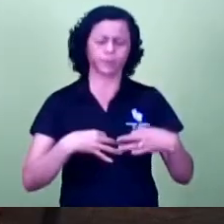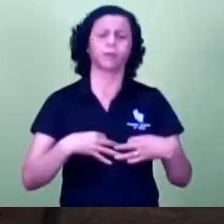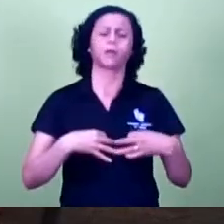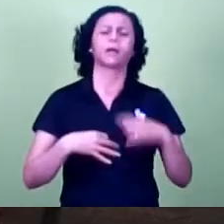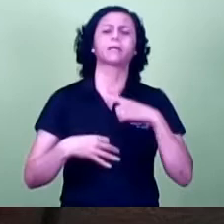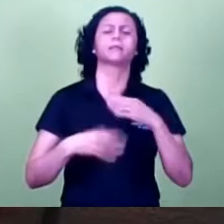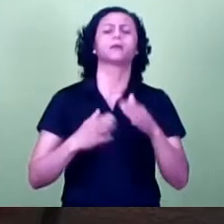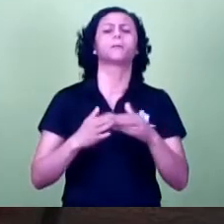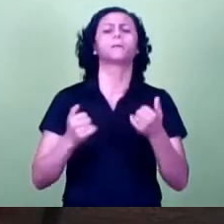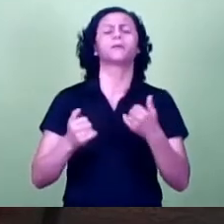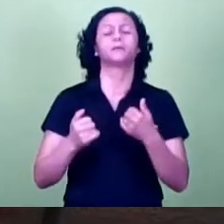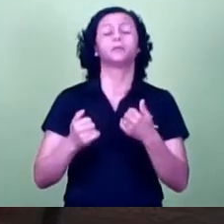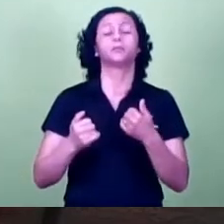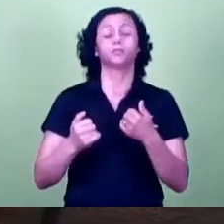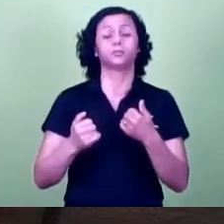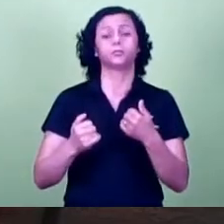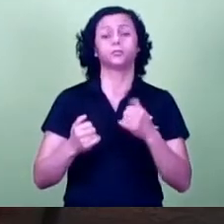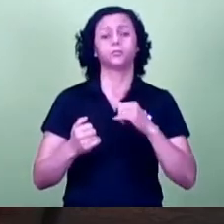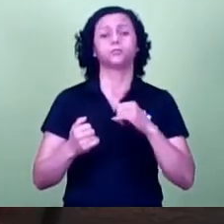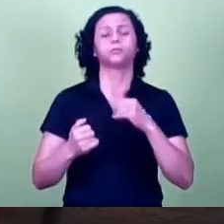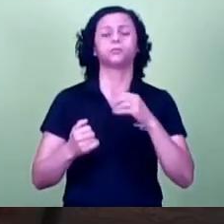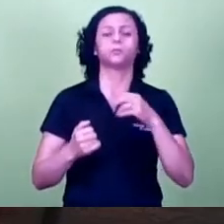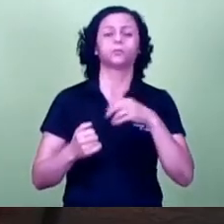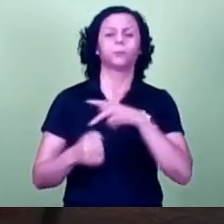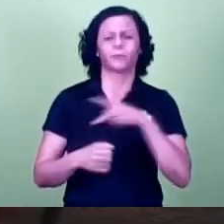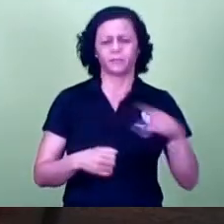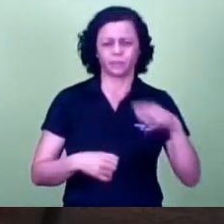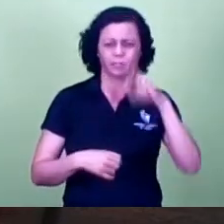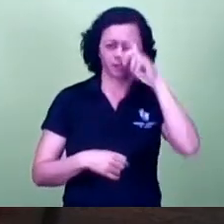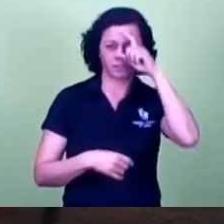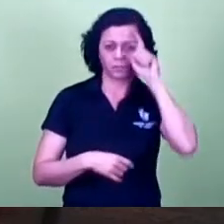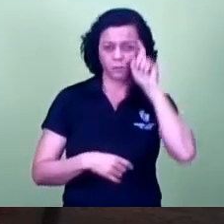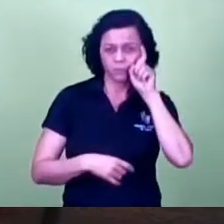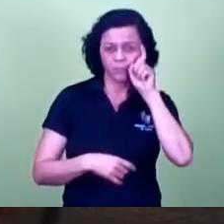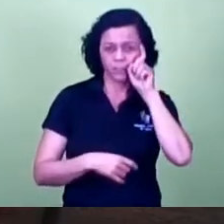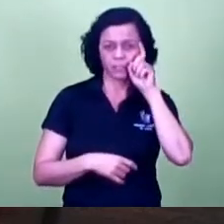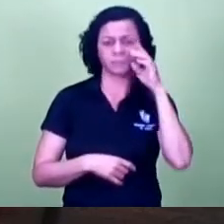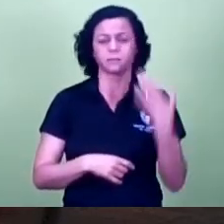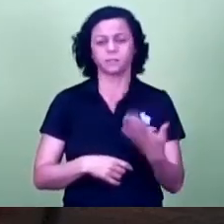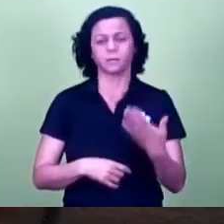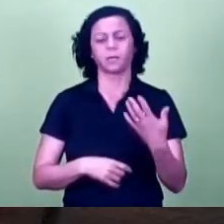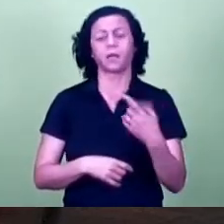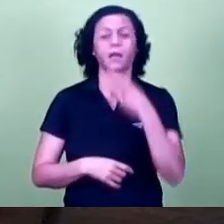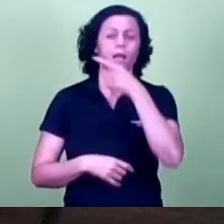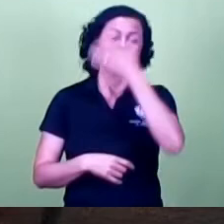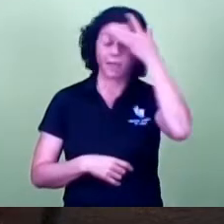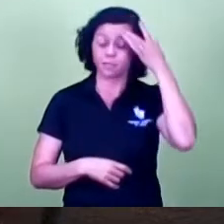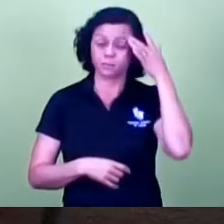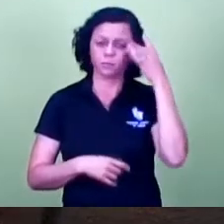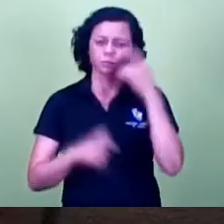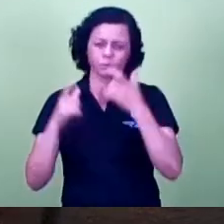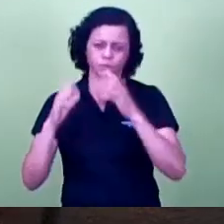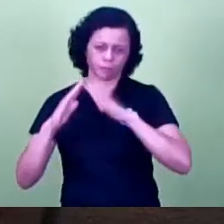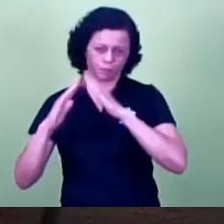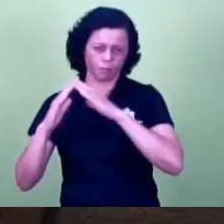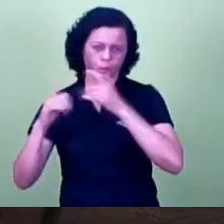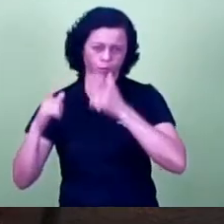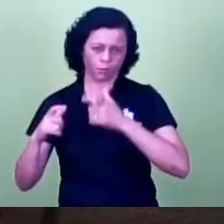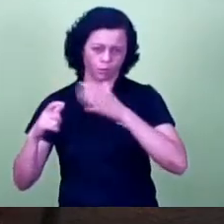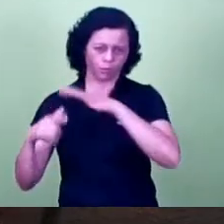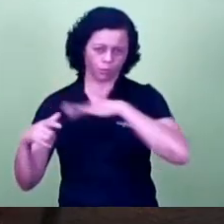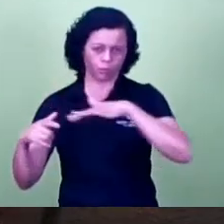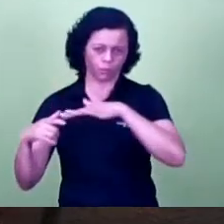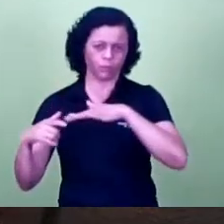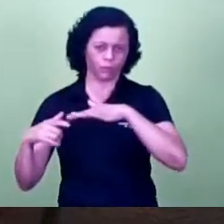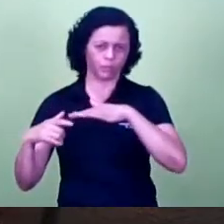pedido, viu, presidente Juraci? Sei que o senhor é de lá também, as pessoas lá elogiaram muito o senhor também, nas